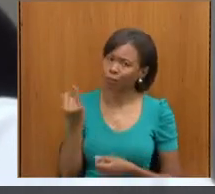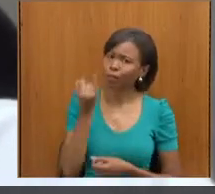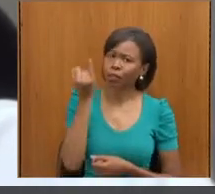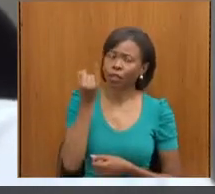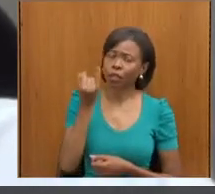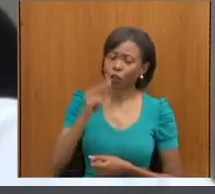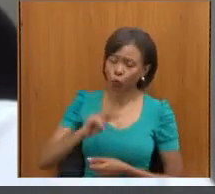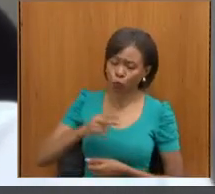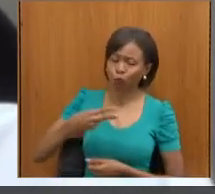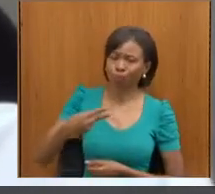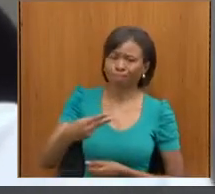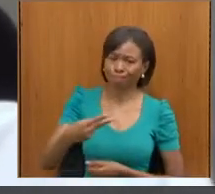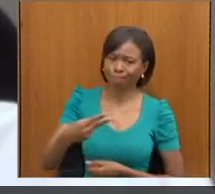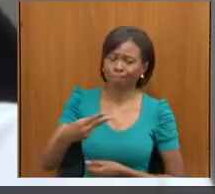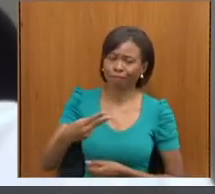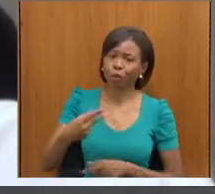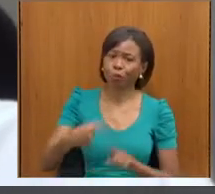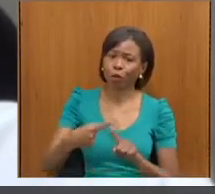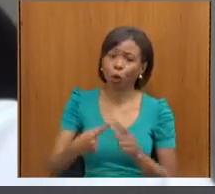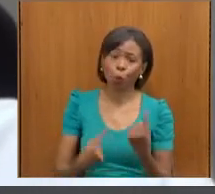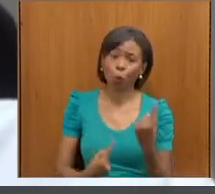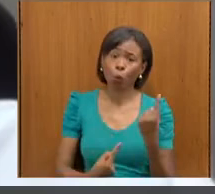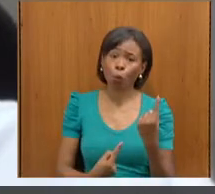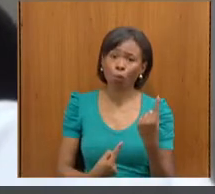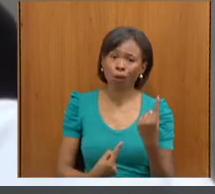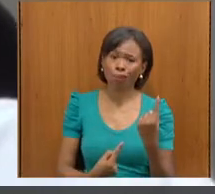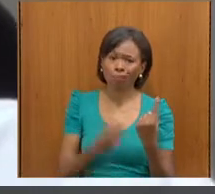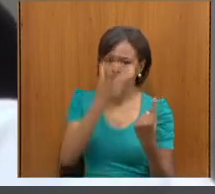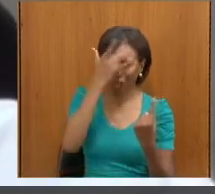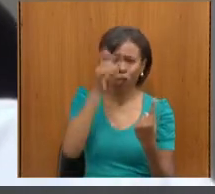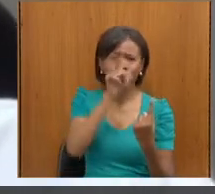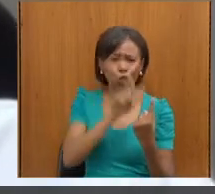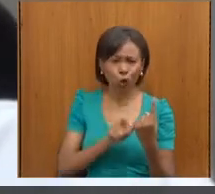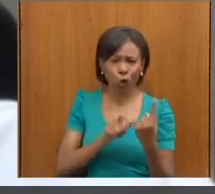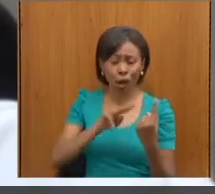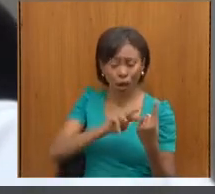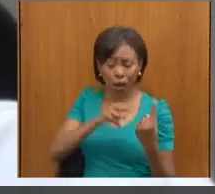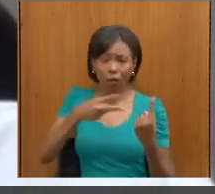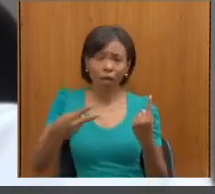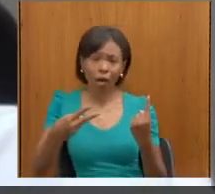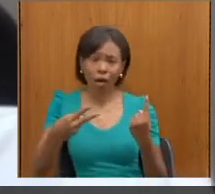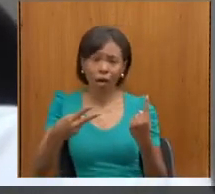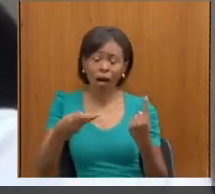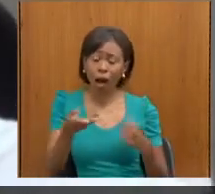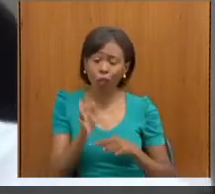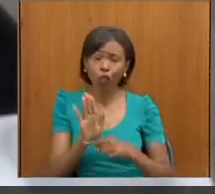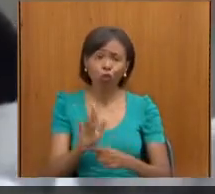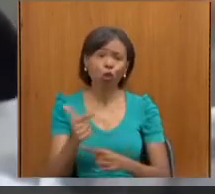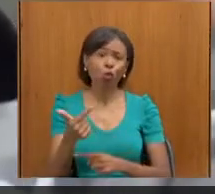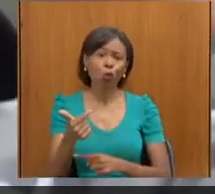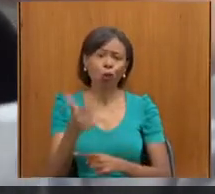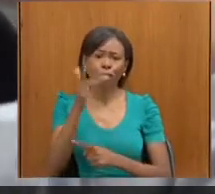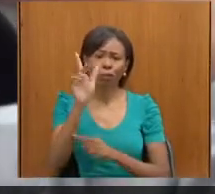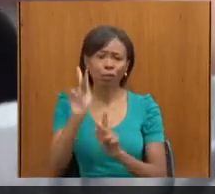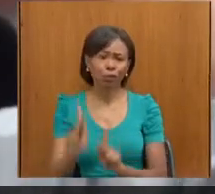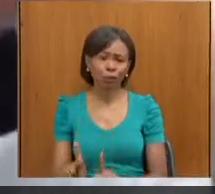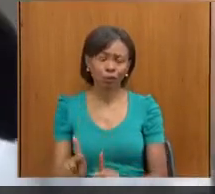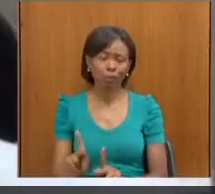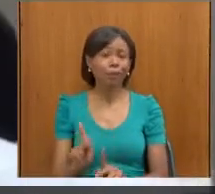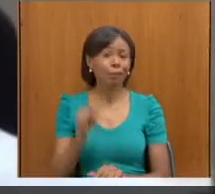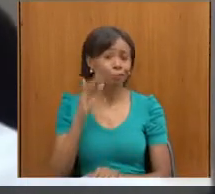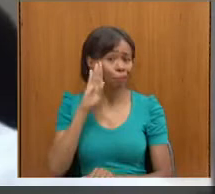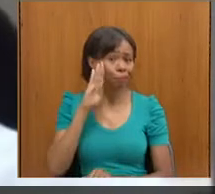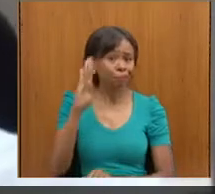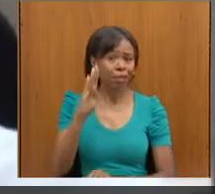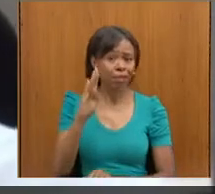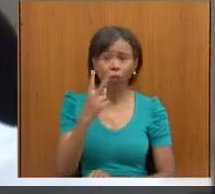pode salvar a vida de até 12 pessoas que estão esperando por um órgão ou tecido sem contar os deficientes visuais porque esses a